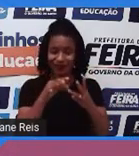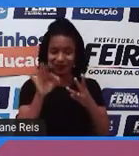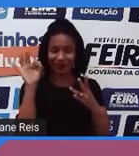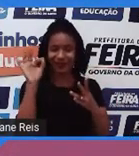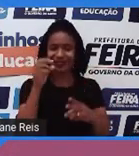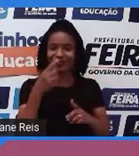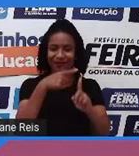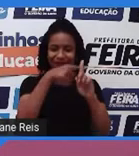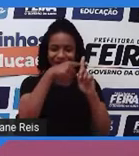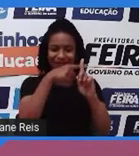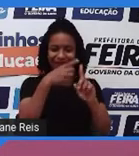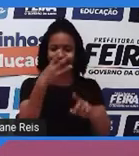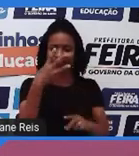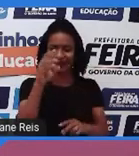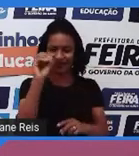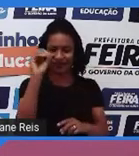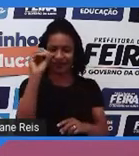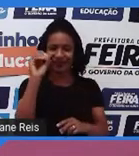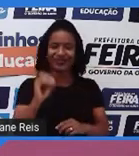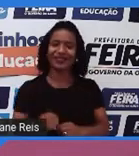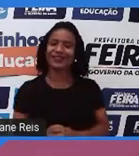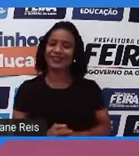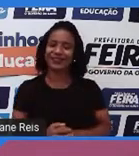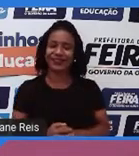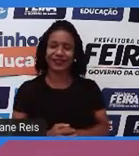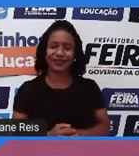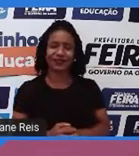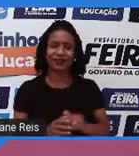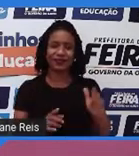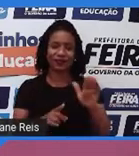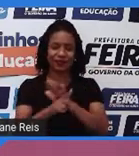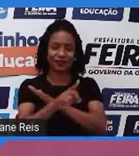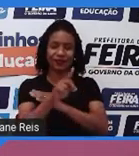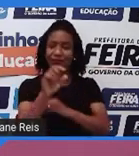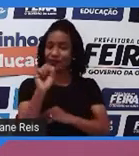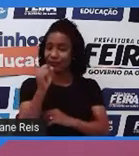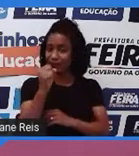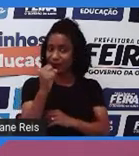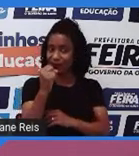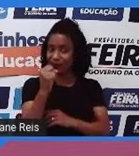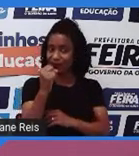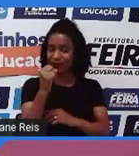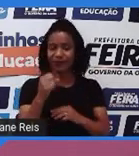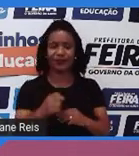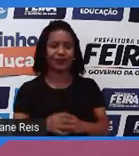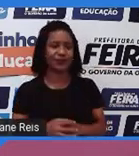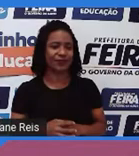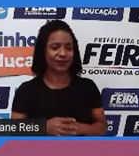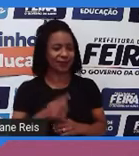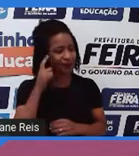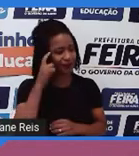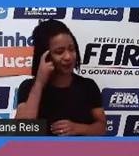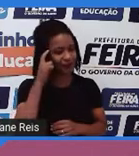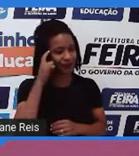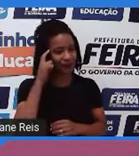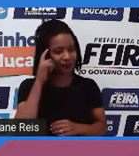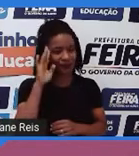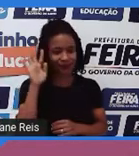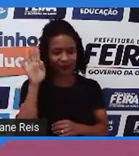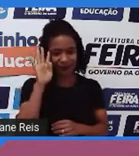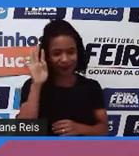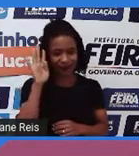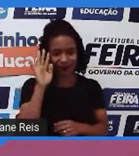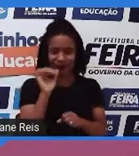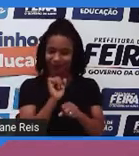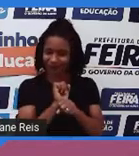fizemos 30 points, 30 pontos. Outra situação, students, então, vamos pensar juntos sobre isto. Just